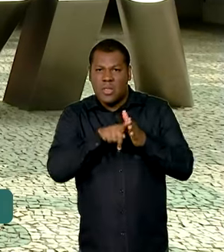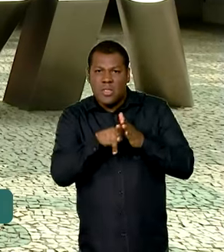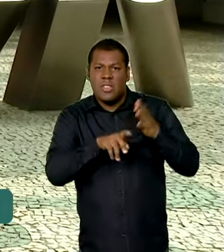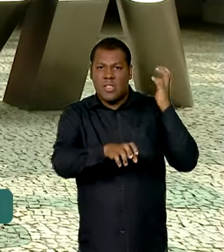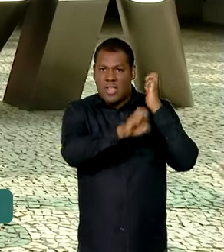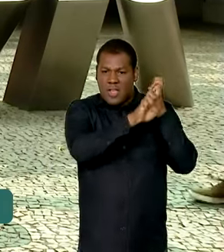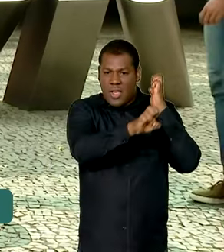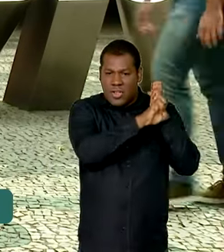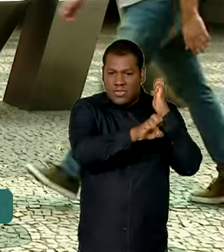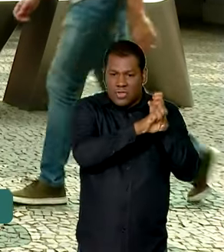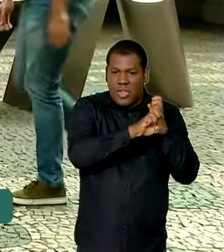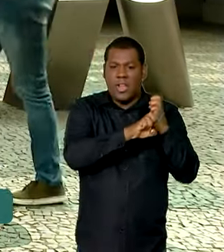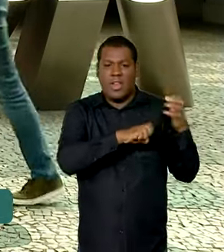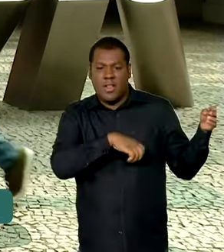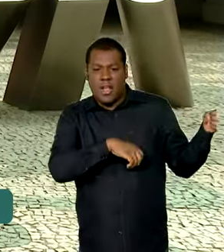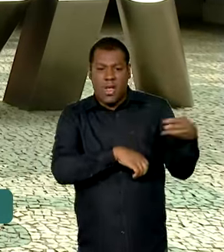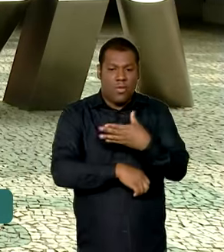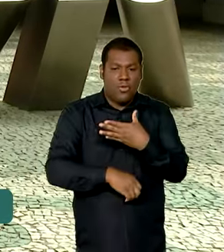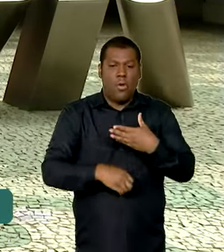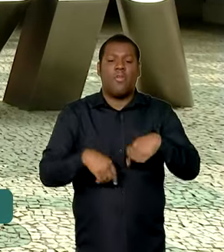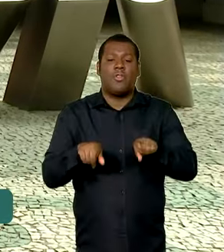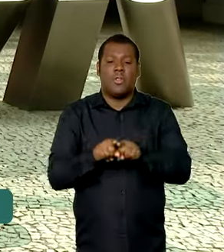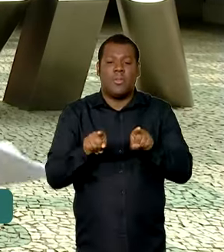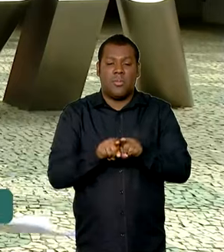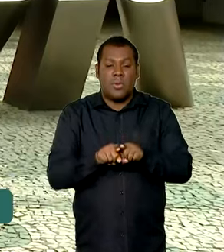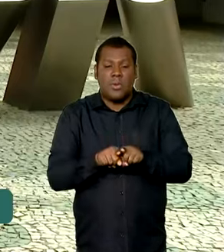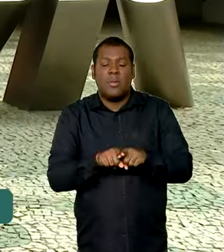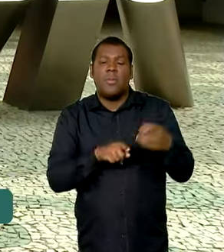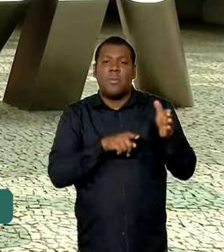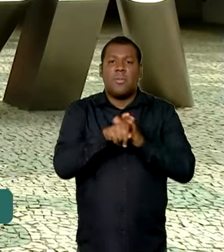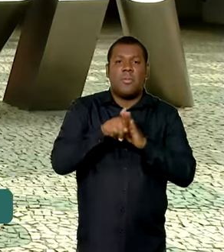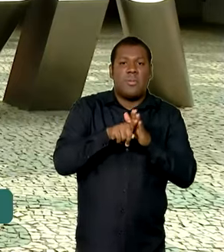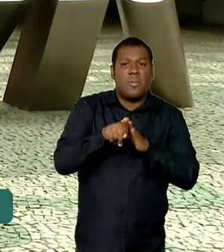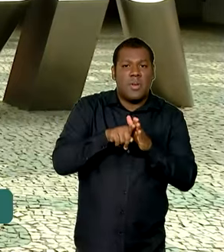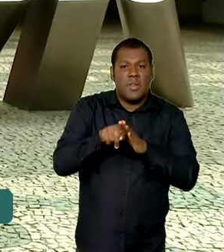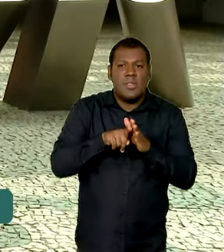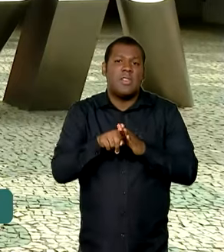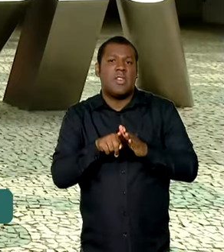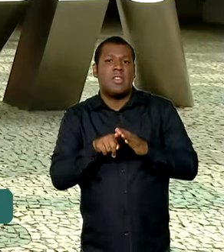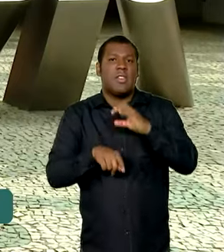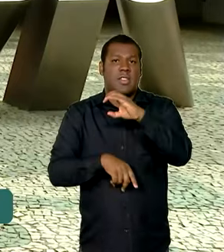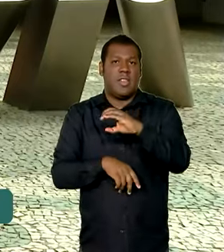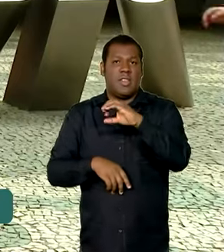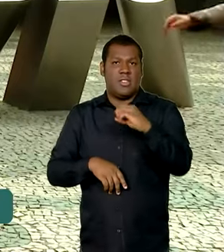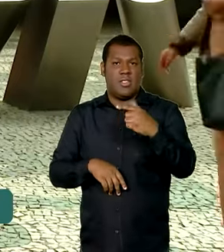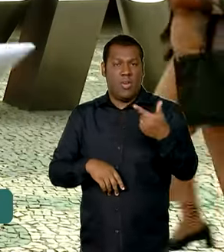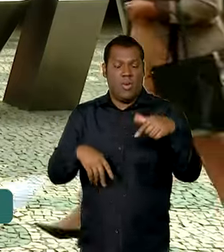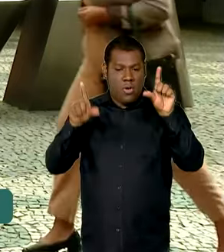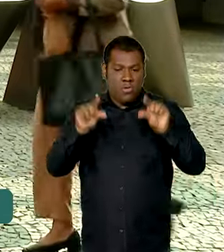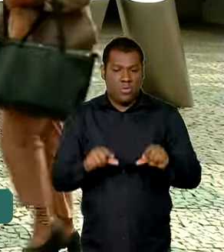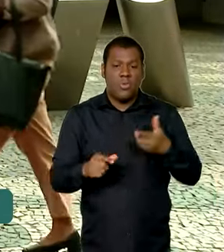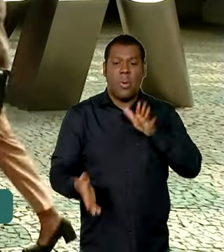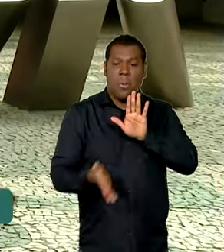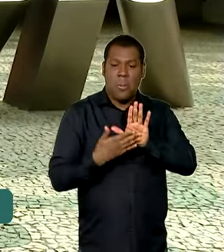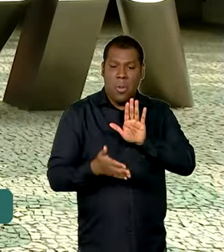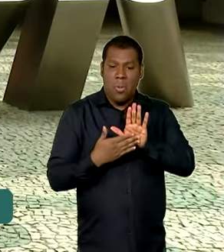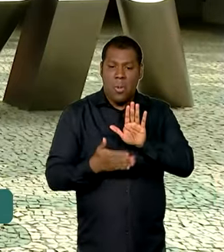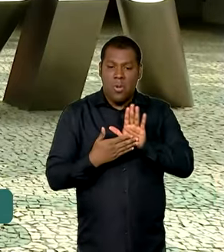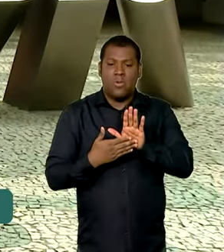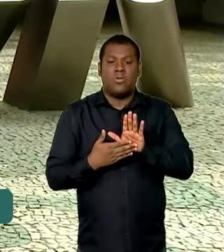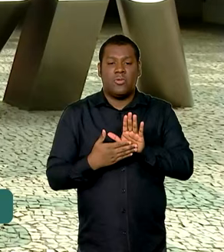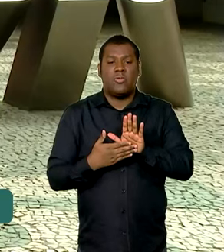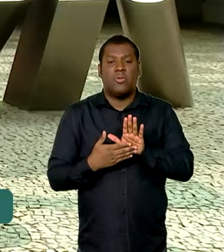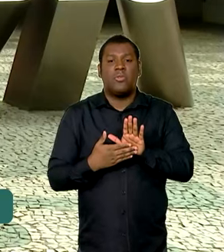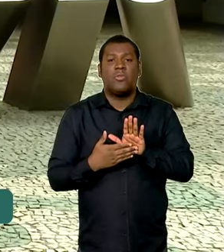de engenharia, de inovação e também estudos que minimizem a emissão de CO2. Essas propostas, elas